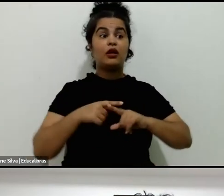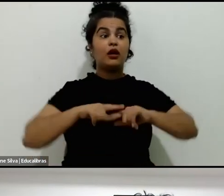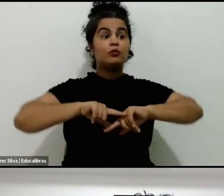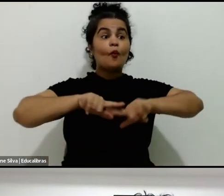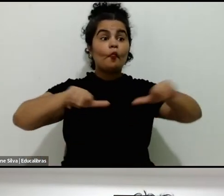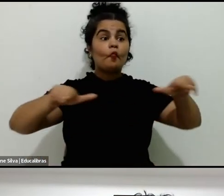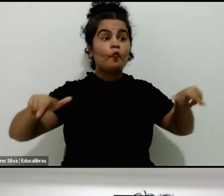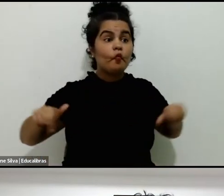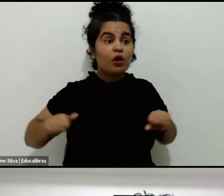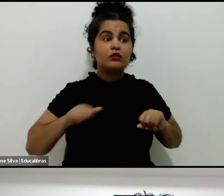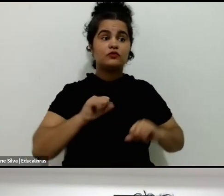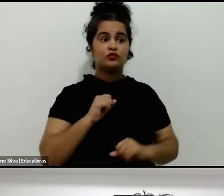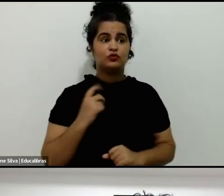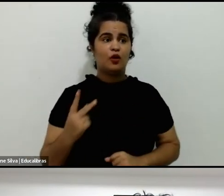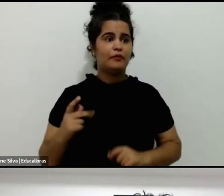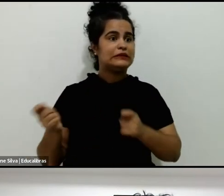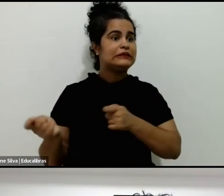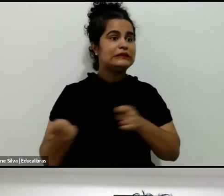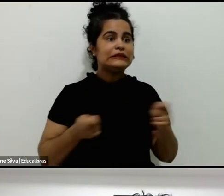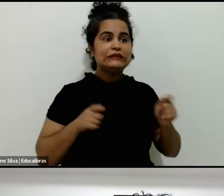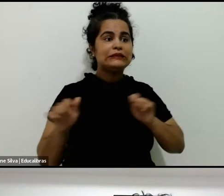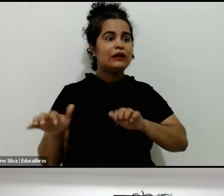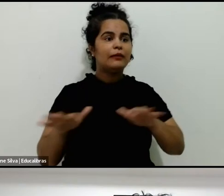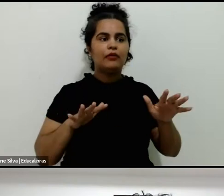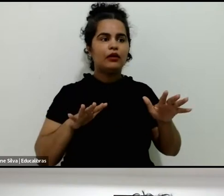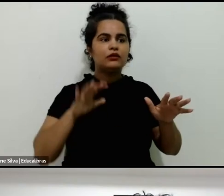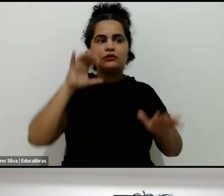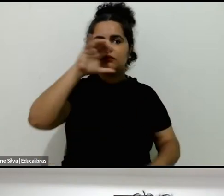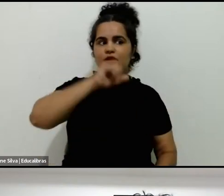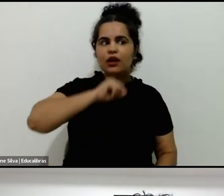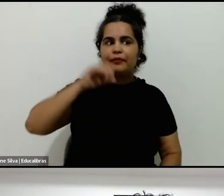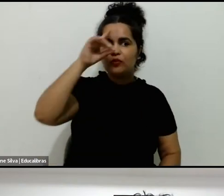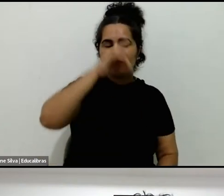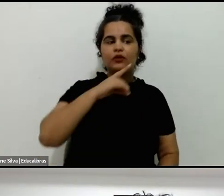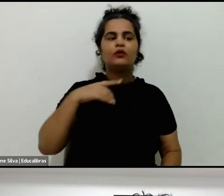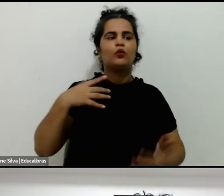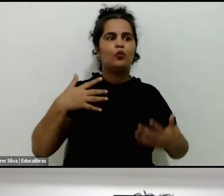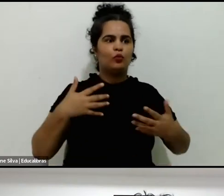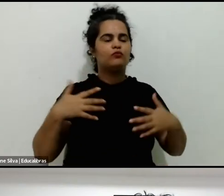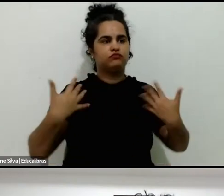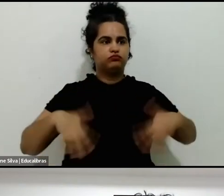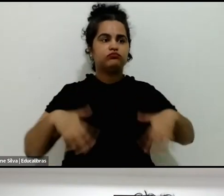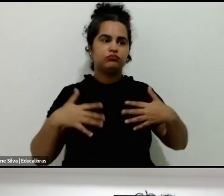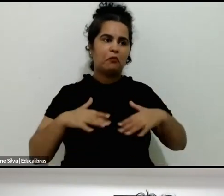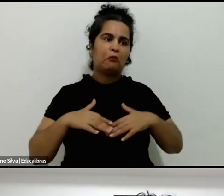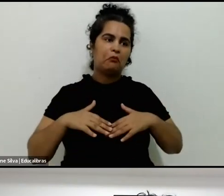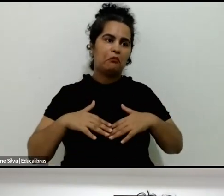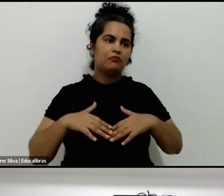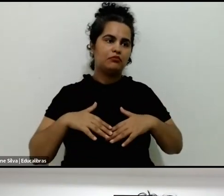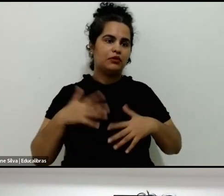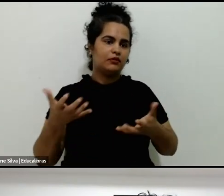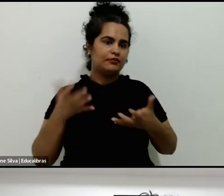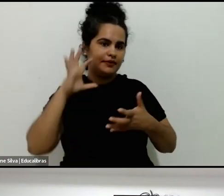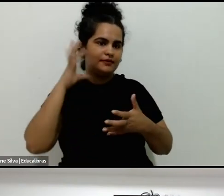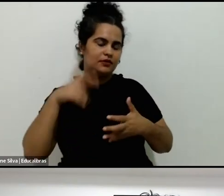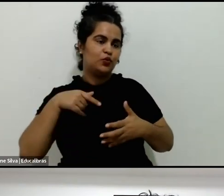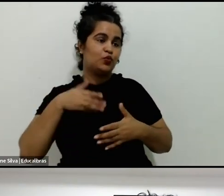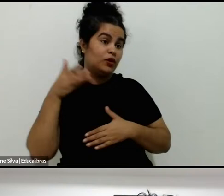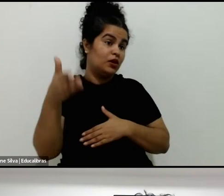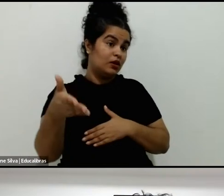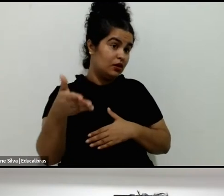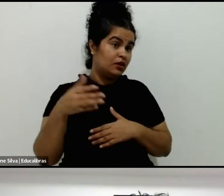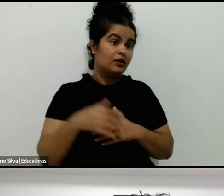vaziíssimos durante a semana. E durante o final de semana é quem realmente escolheu ir ali e para